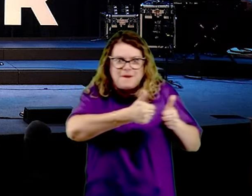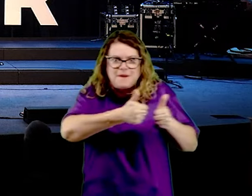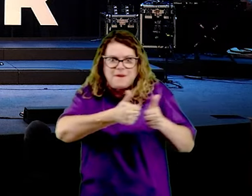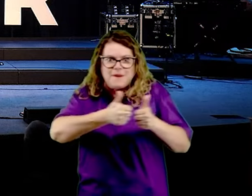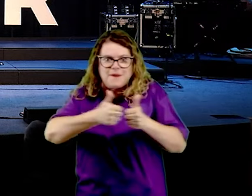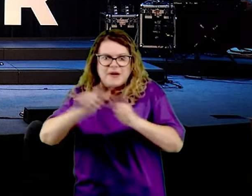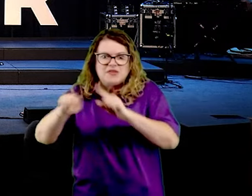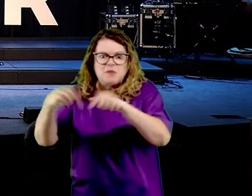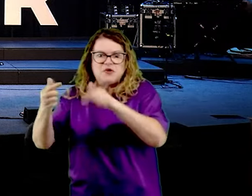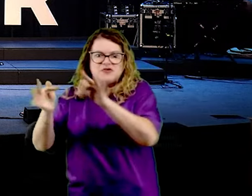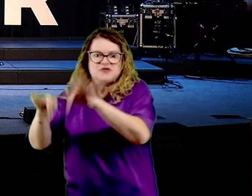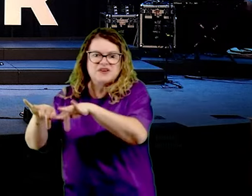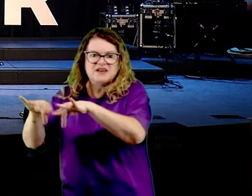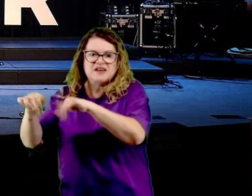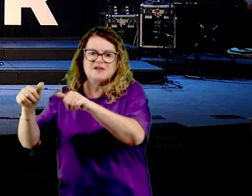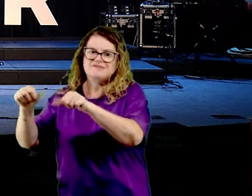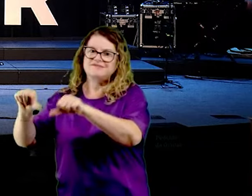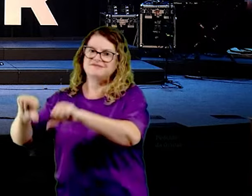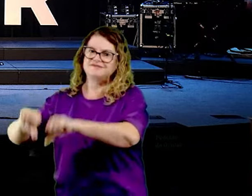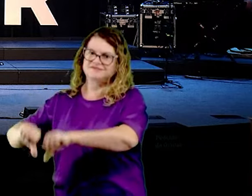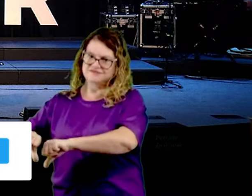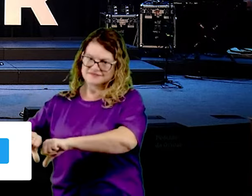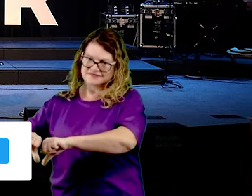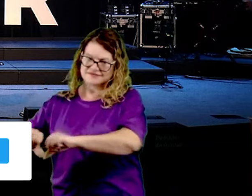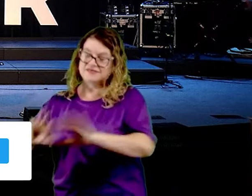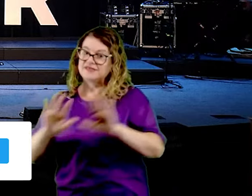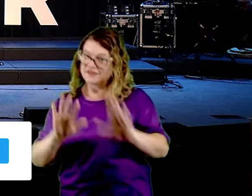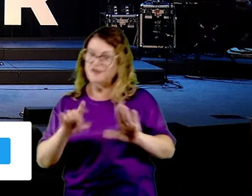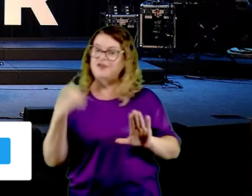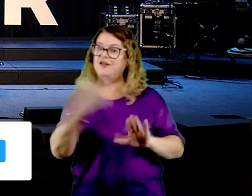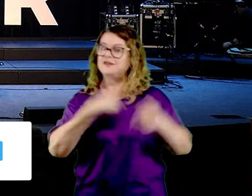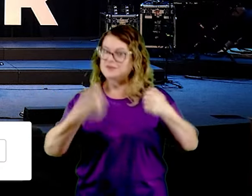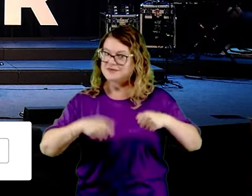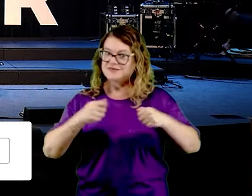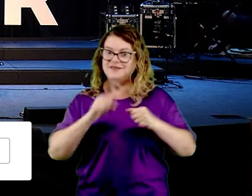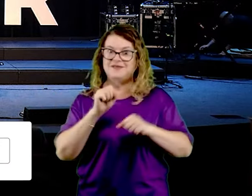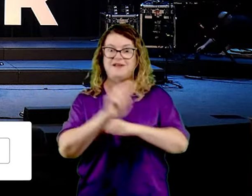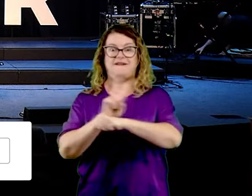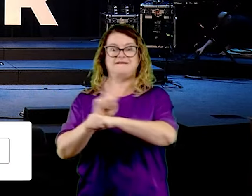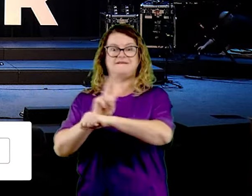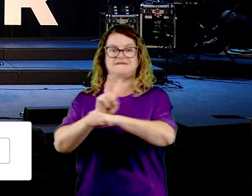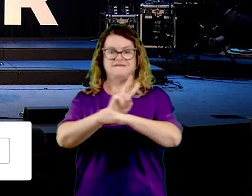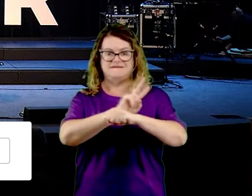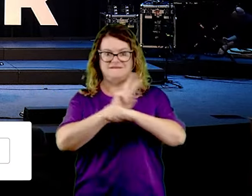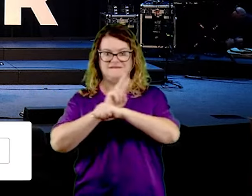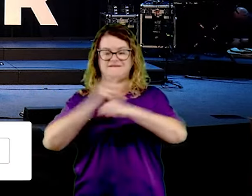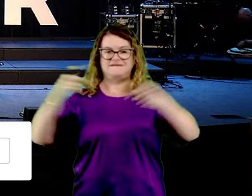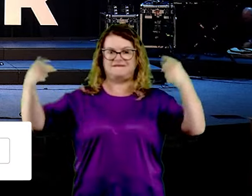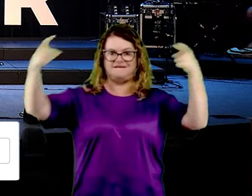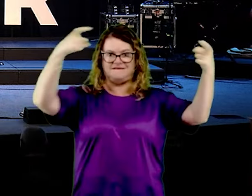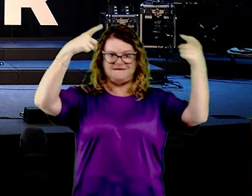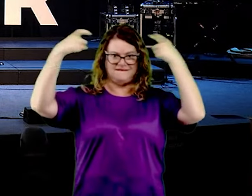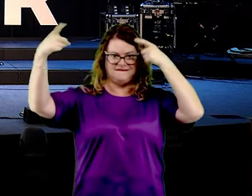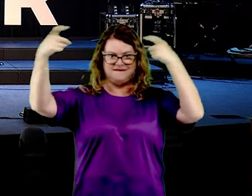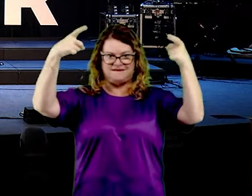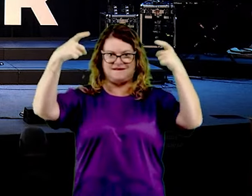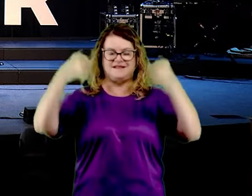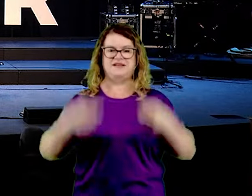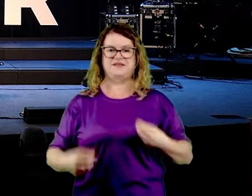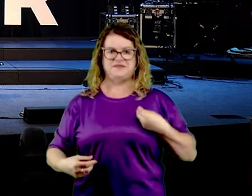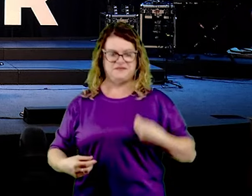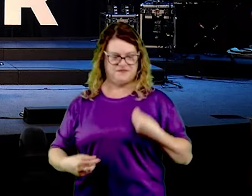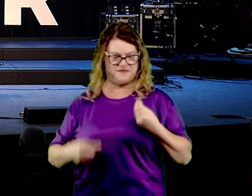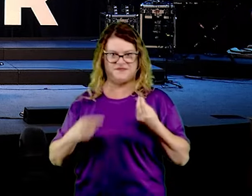quando a questão é luta espiritual. Existe a vida de um homem chamado